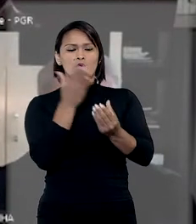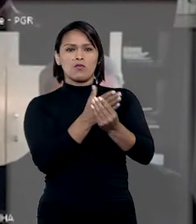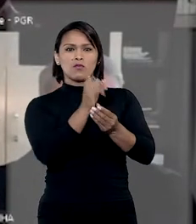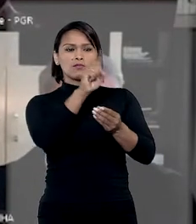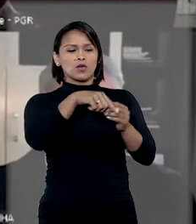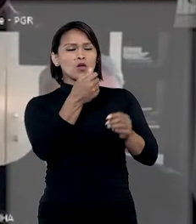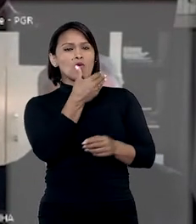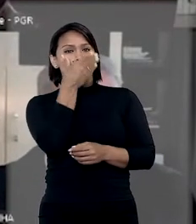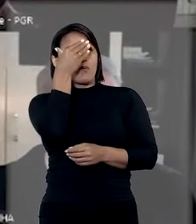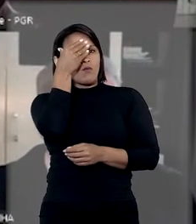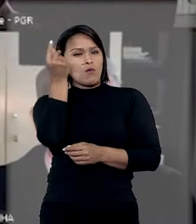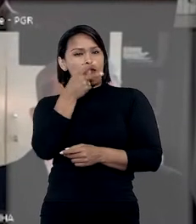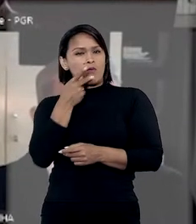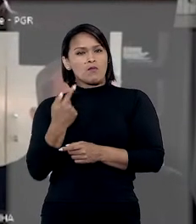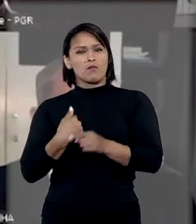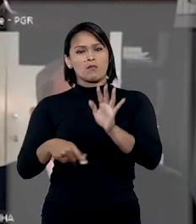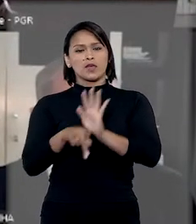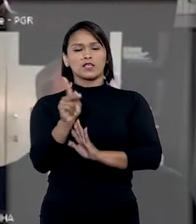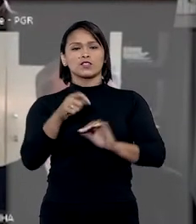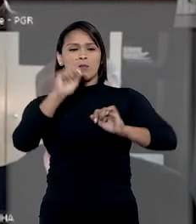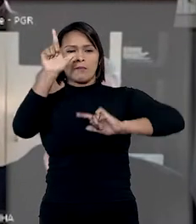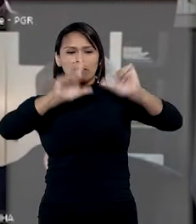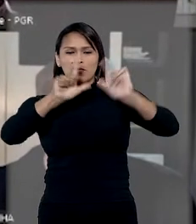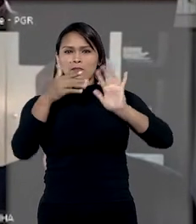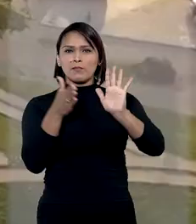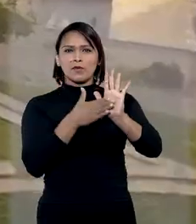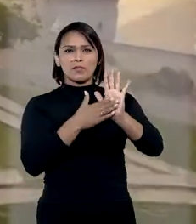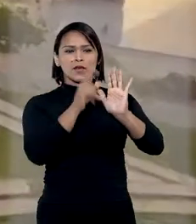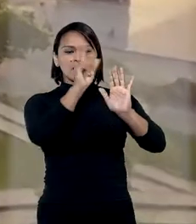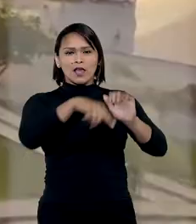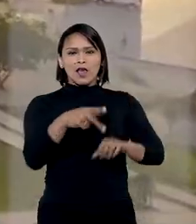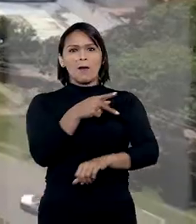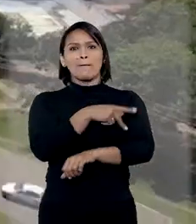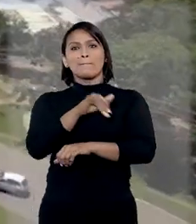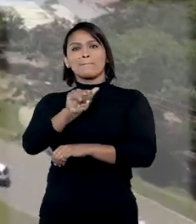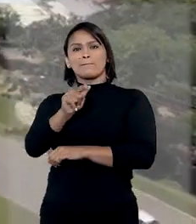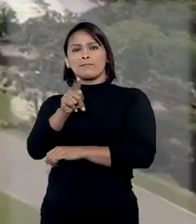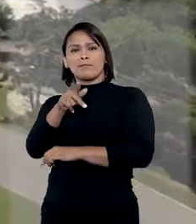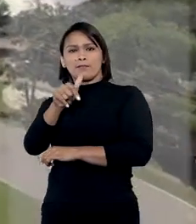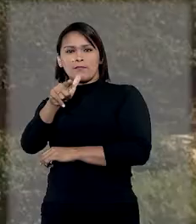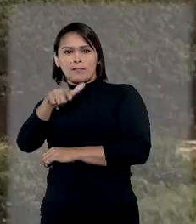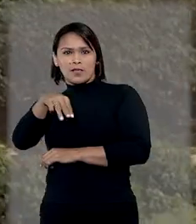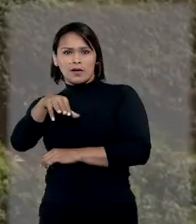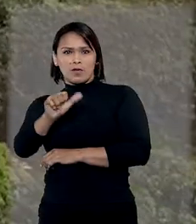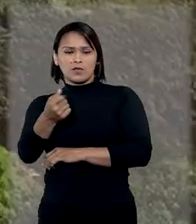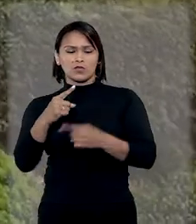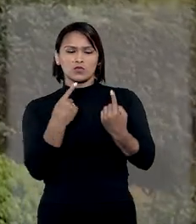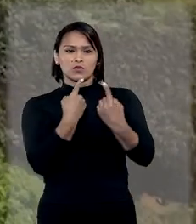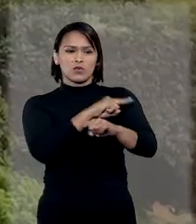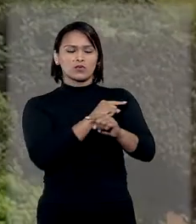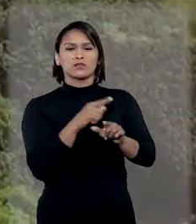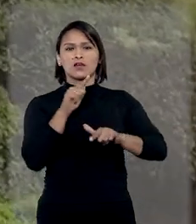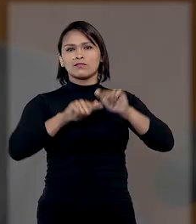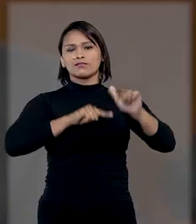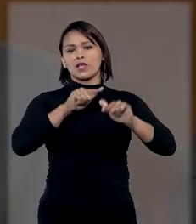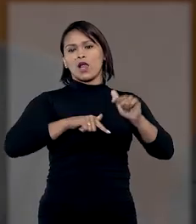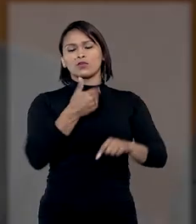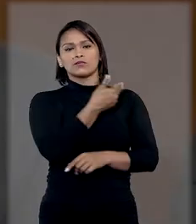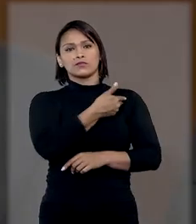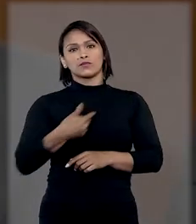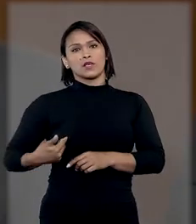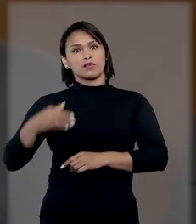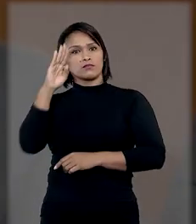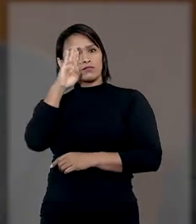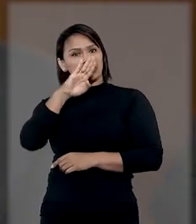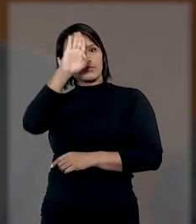contra um homem apontado como patrocinador de outdoors instalados na cidade de Palmas com mensagens contrárias à atuação do presidente